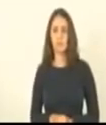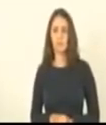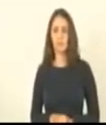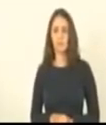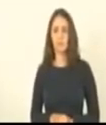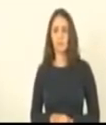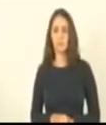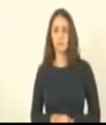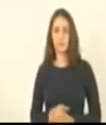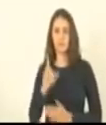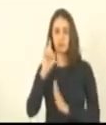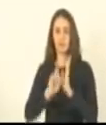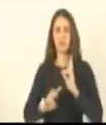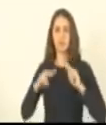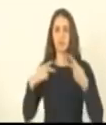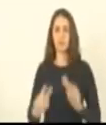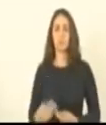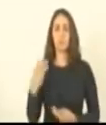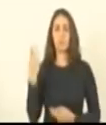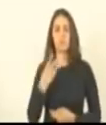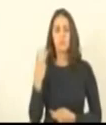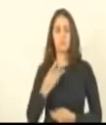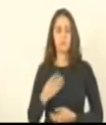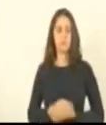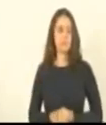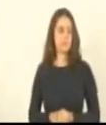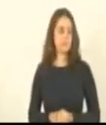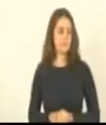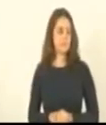direitos humanos terceiro então pela ordem